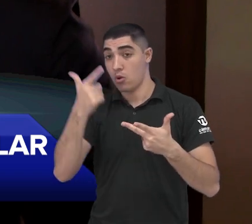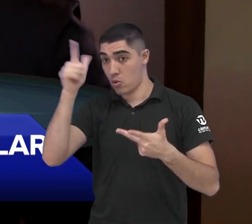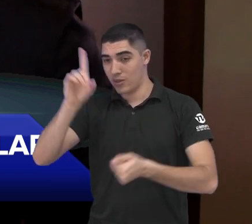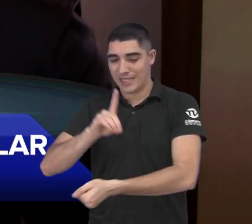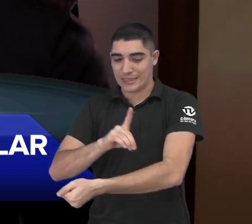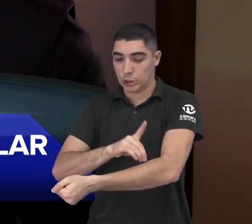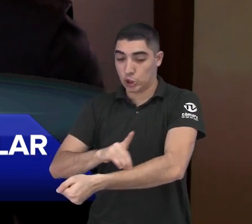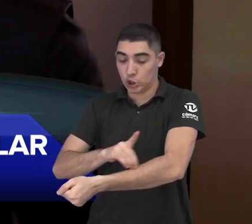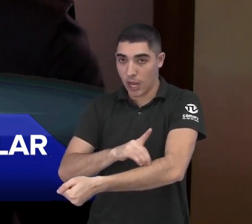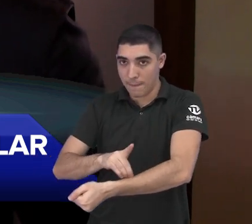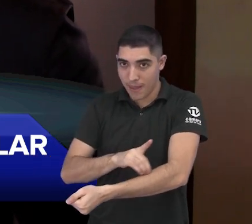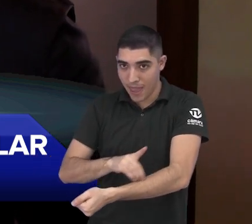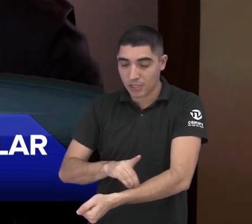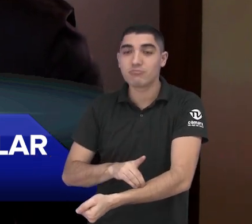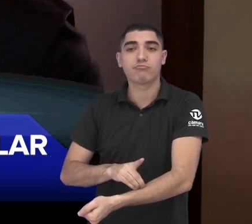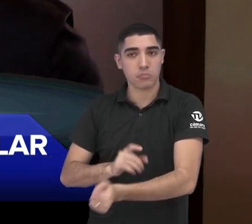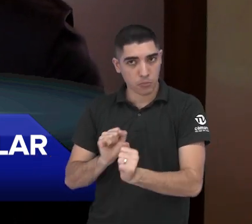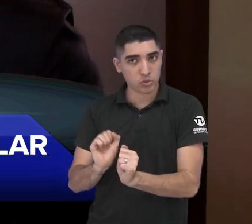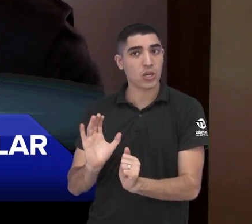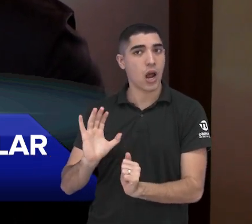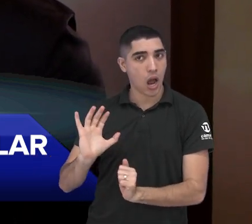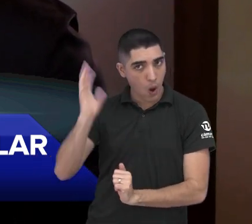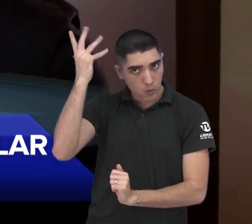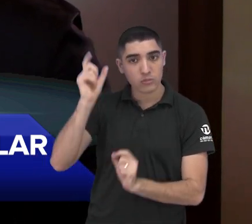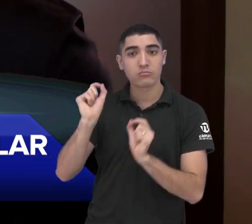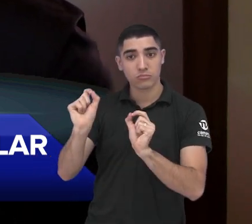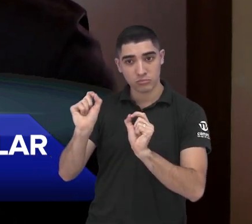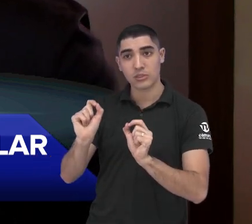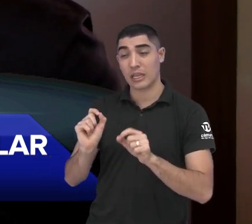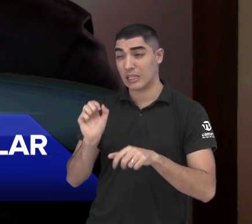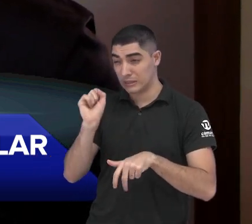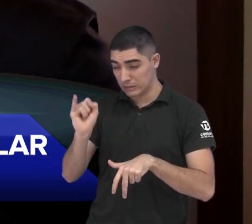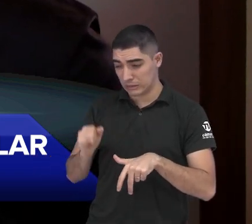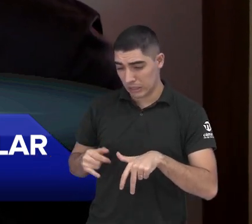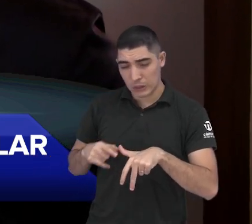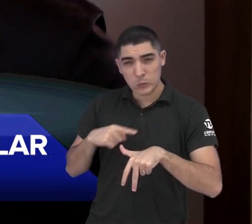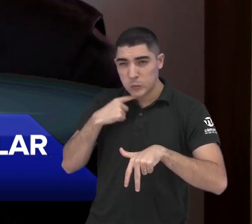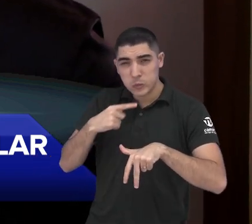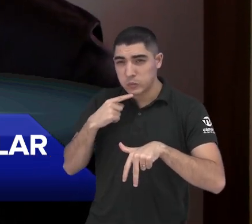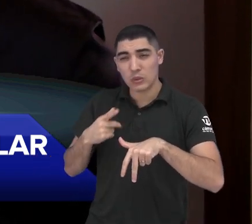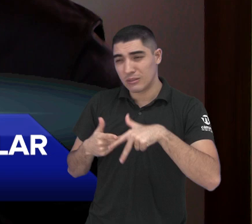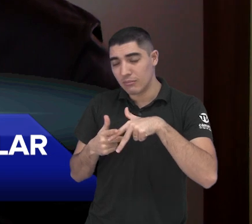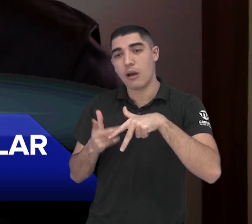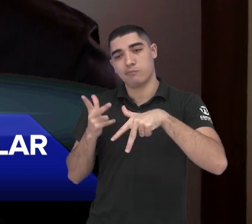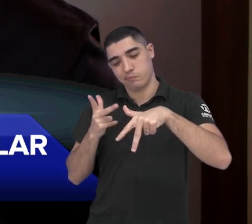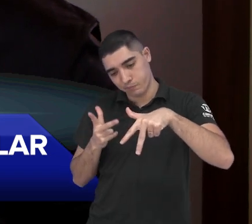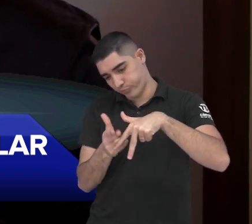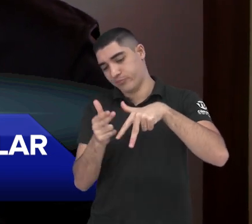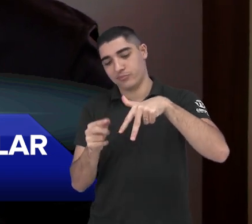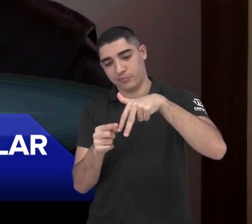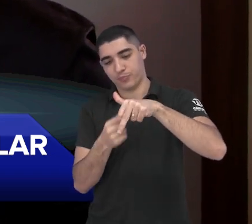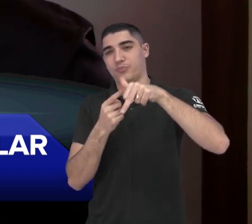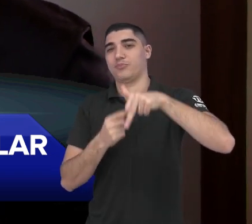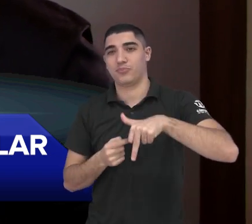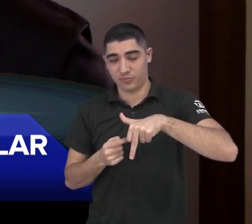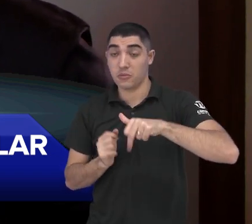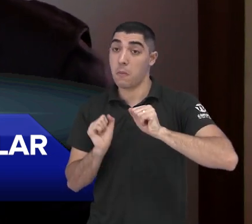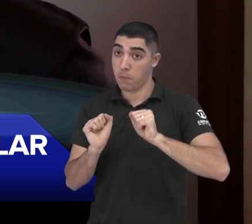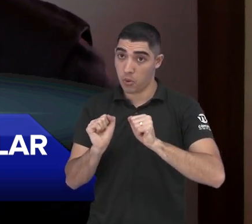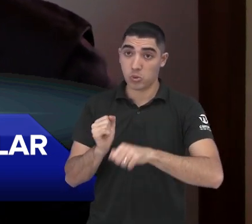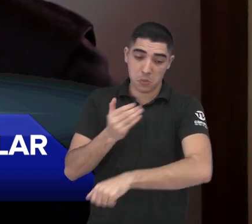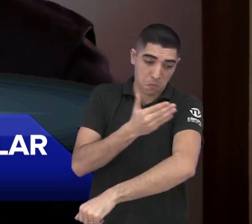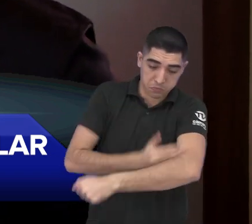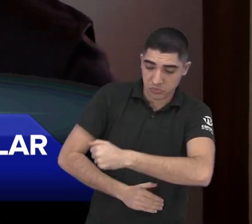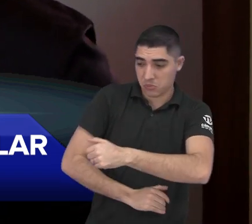também o diabetes, que a gente tem uma evolução, às vezes, muito desfavorável e pode levar até quadro de amputações. Então, são pacientes que a gente tem que ter